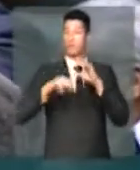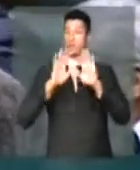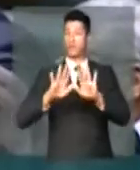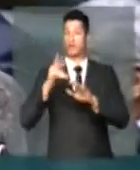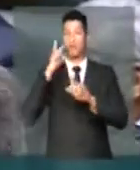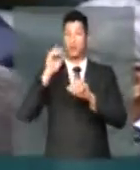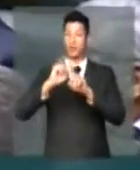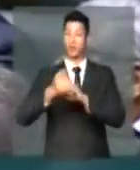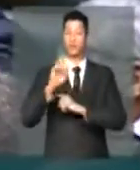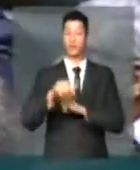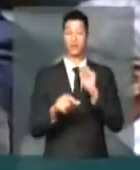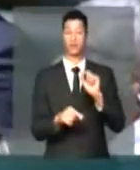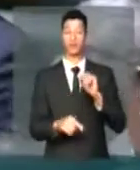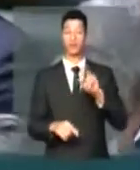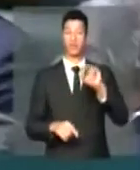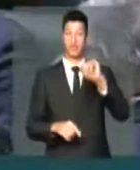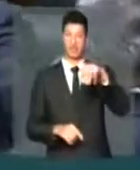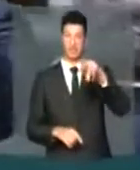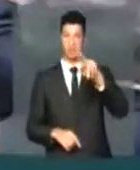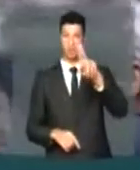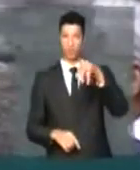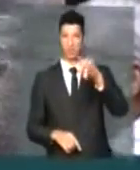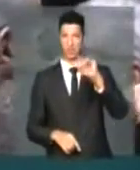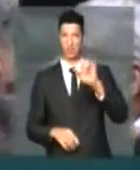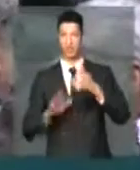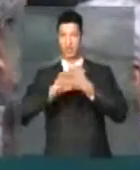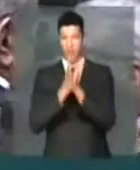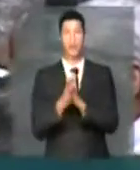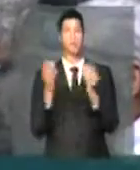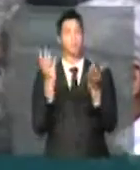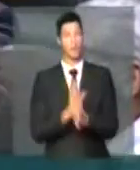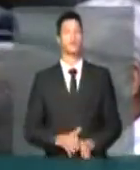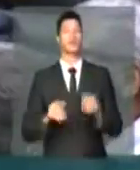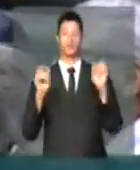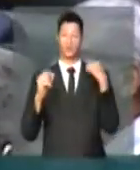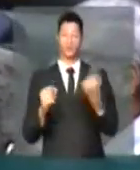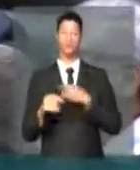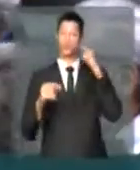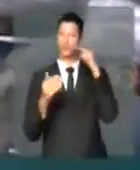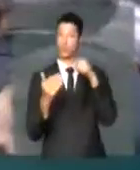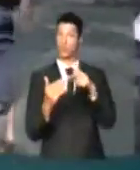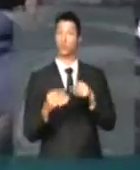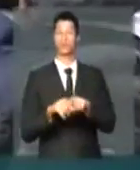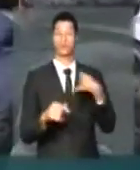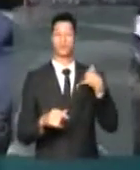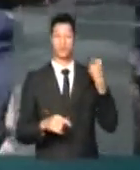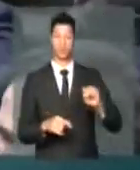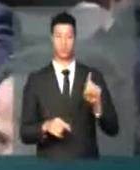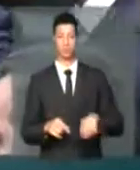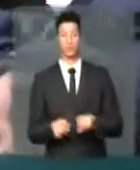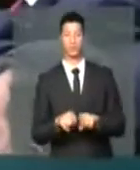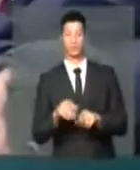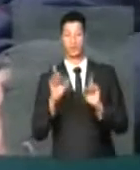fica para a sociedade é da impunidade. E para combater a impunidade, somos a favor da redução da maioridade penal